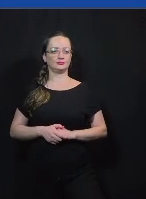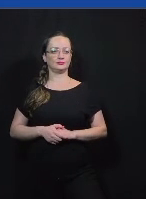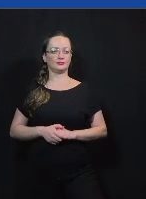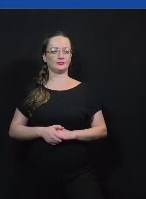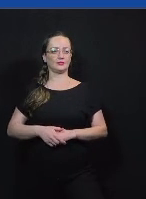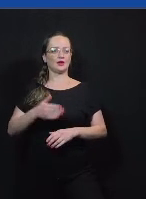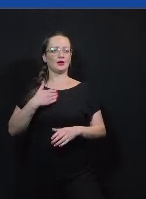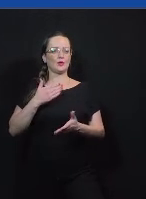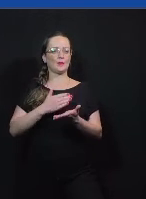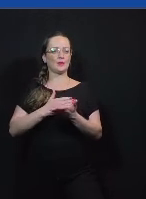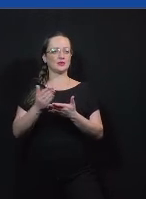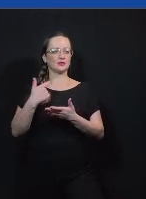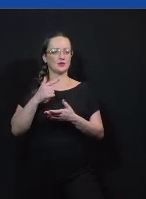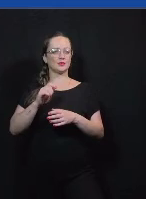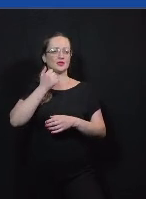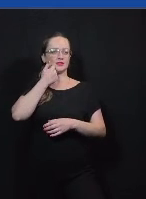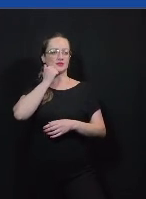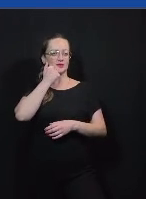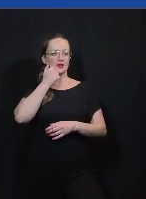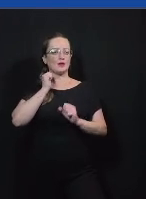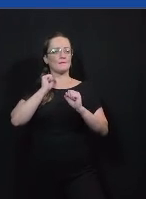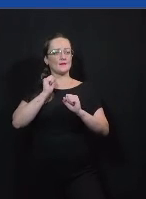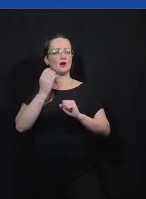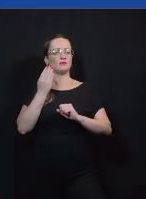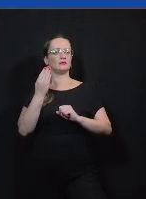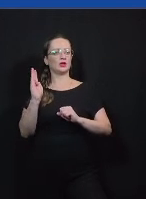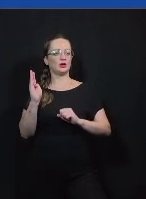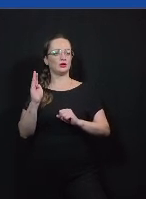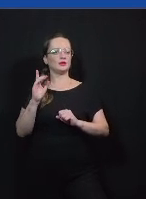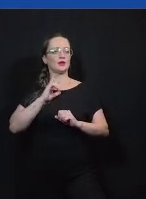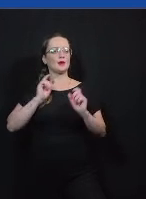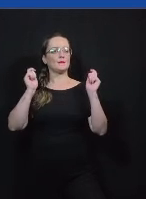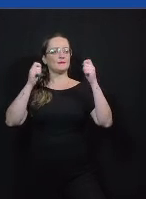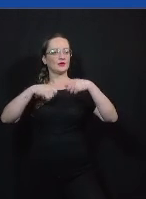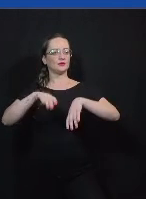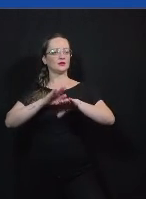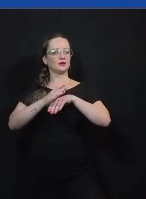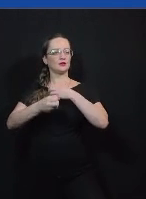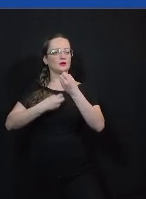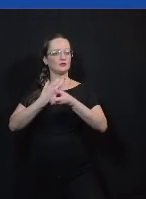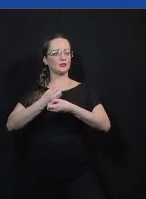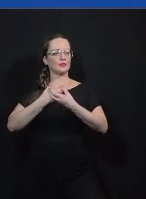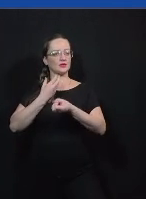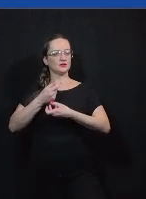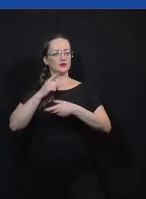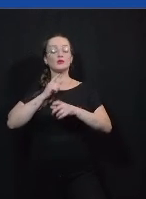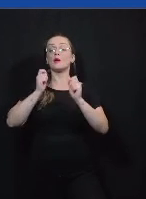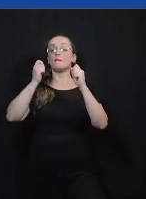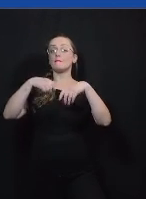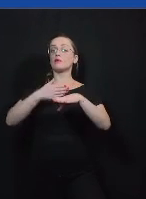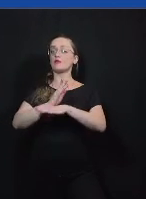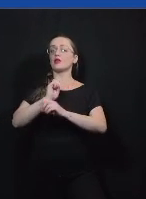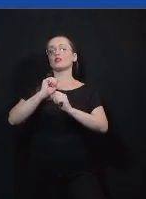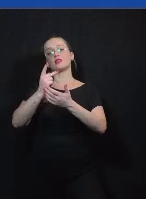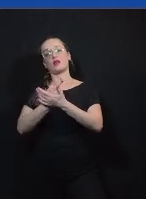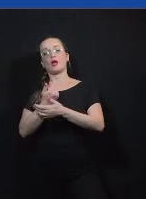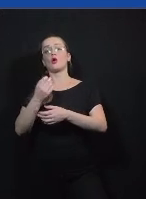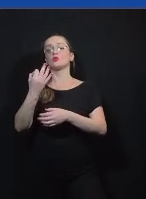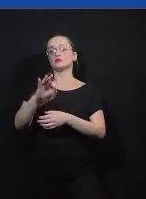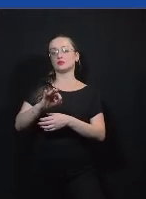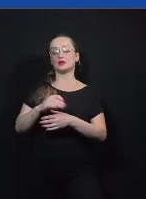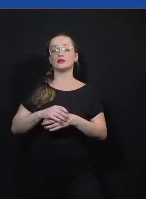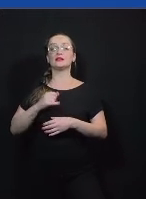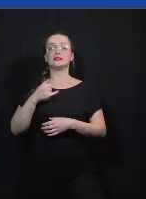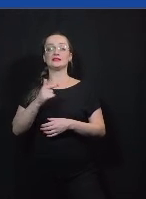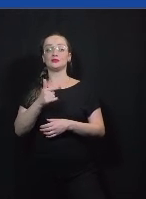ciência é da falciabilidade é da capacidade daquela informação que é dada ser provada errada porque se ela não tem